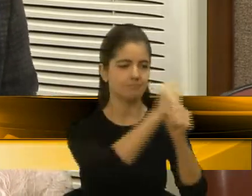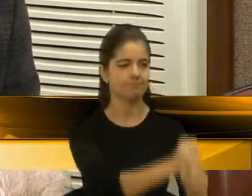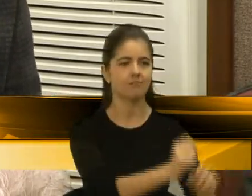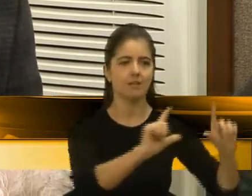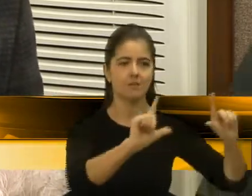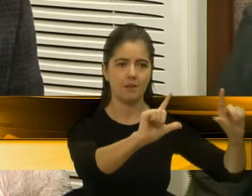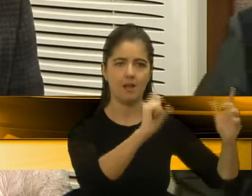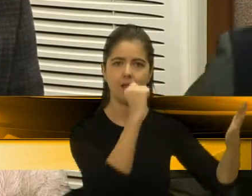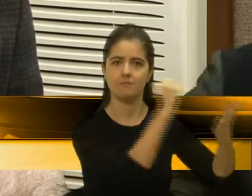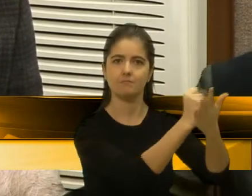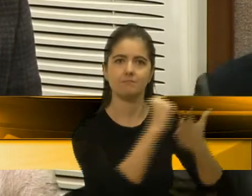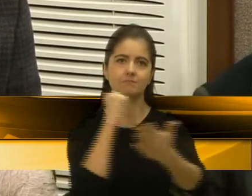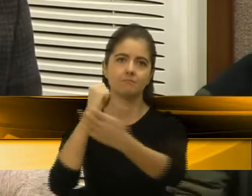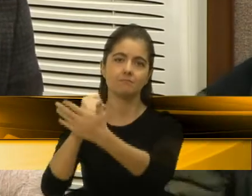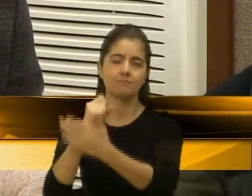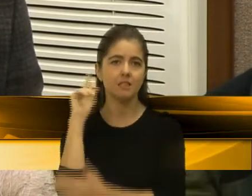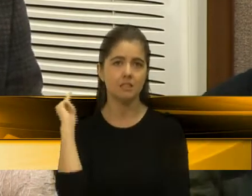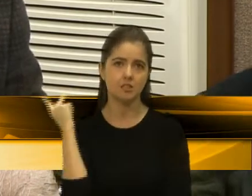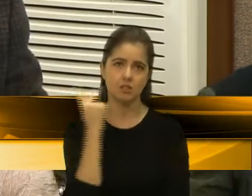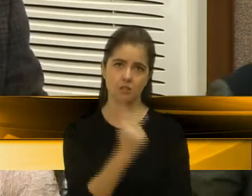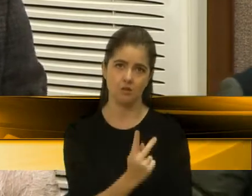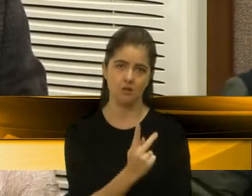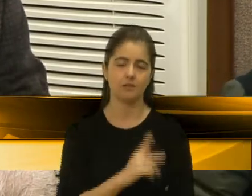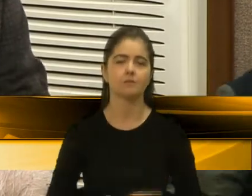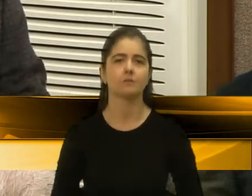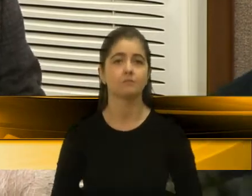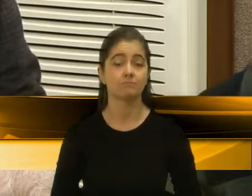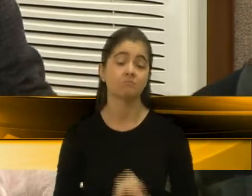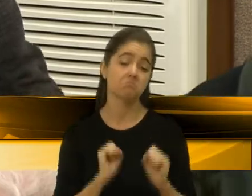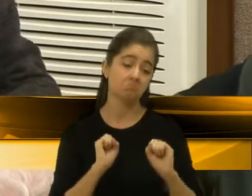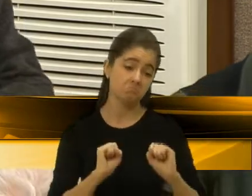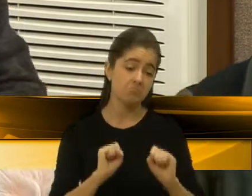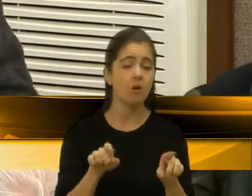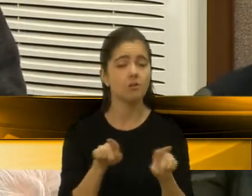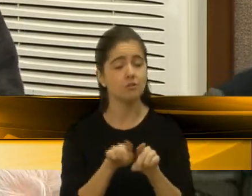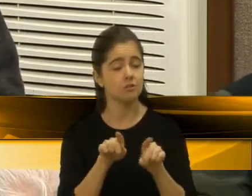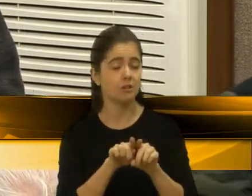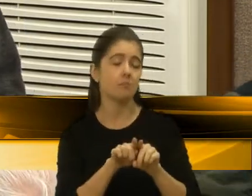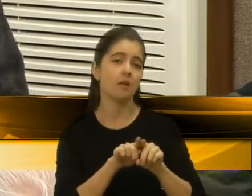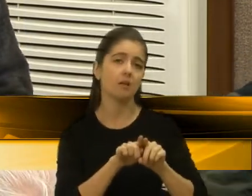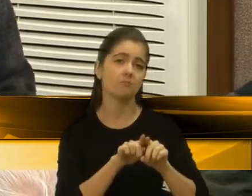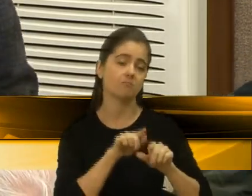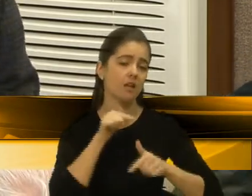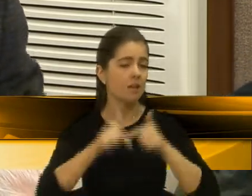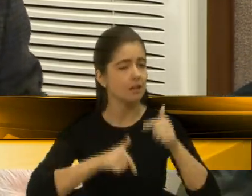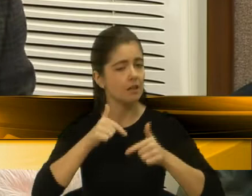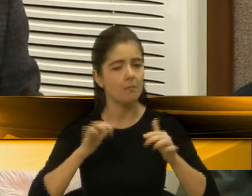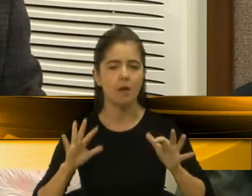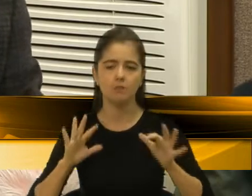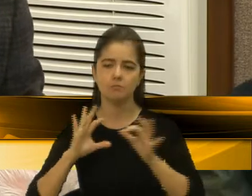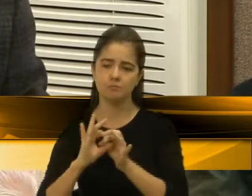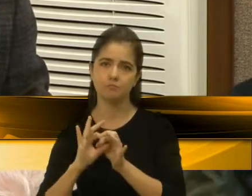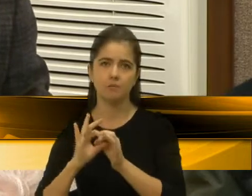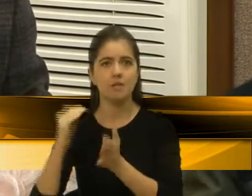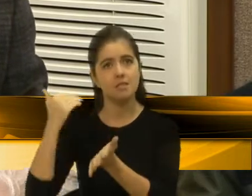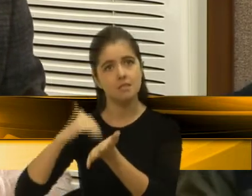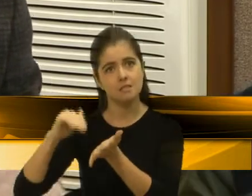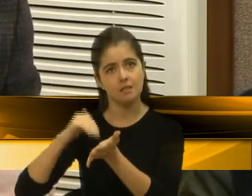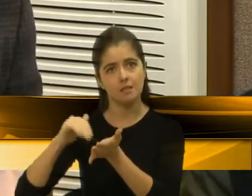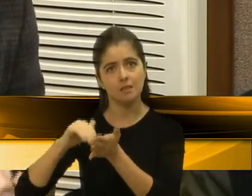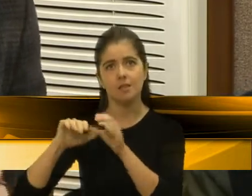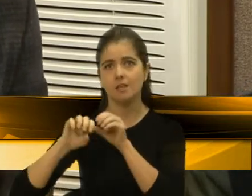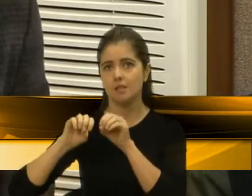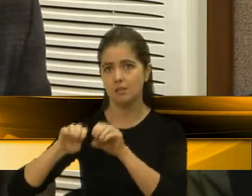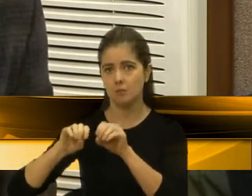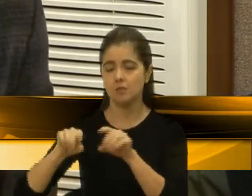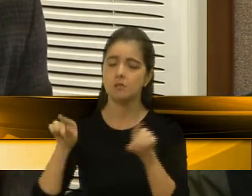de agora a existir em Caxias do Sul, num trabalho que pode ser feito tanto com a Secretaria Municipal de Educação, tanto com a 4ª Coordenadoria